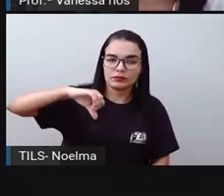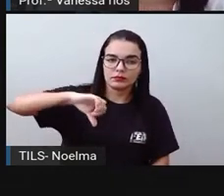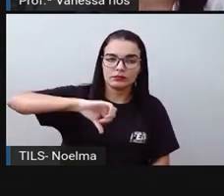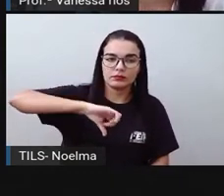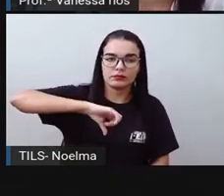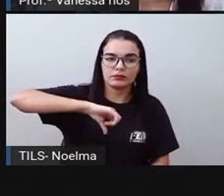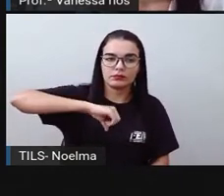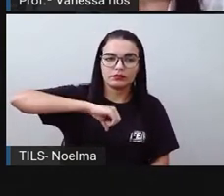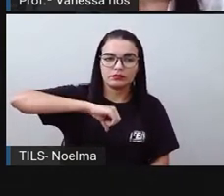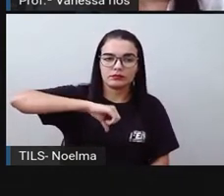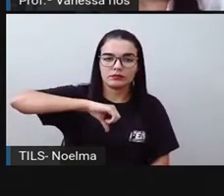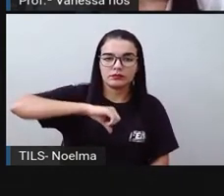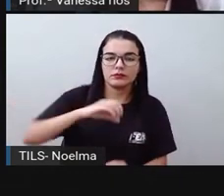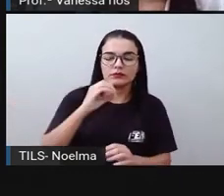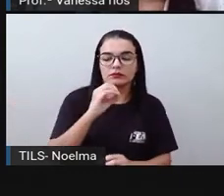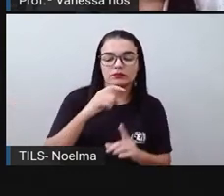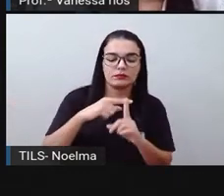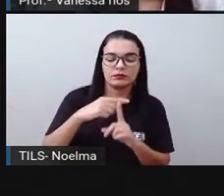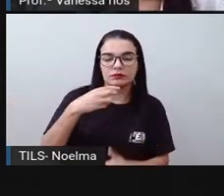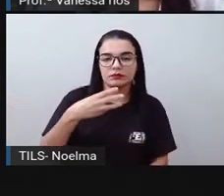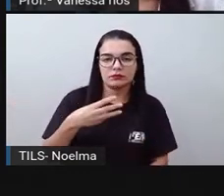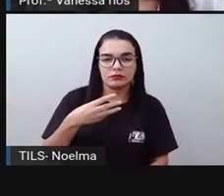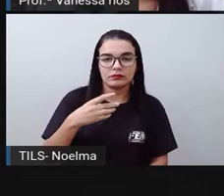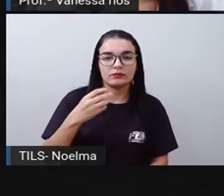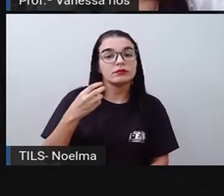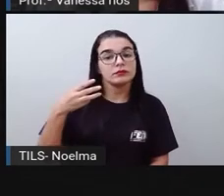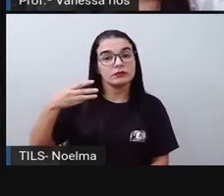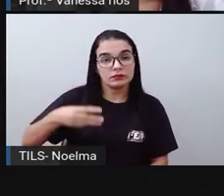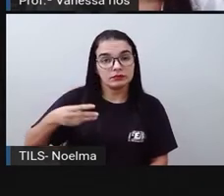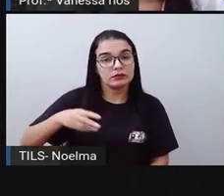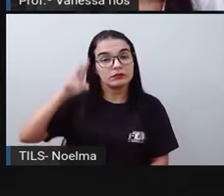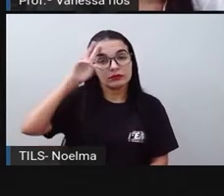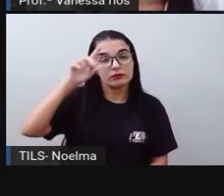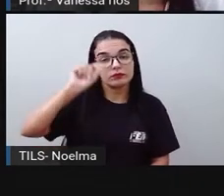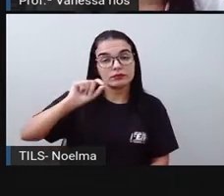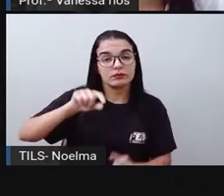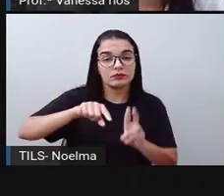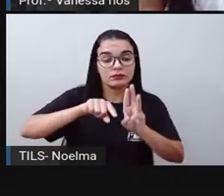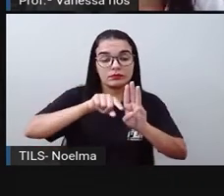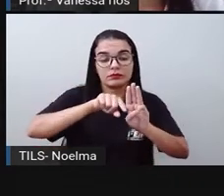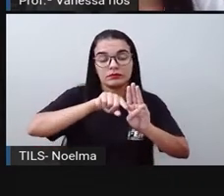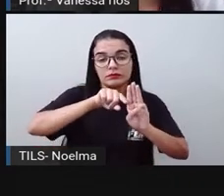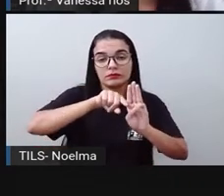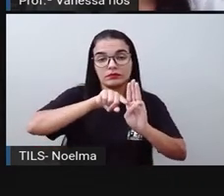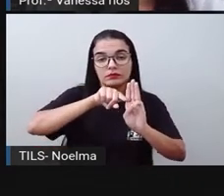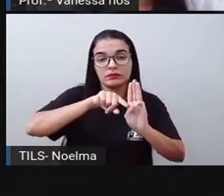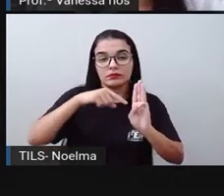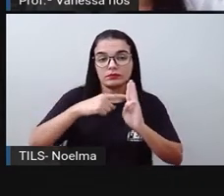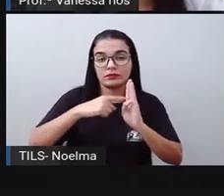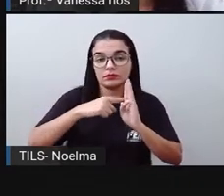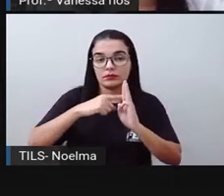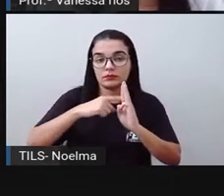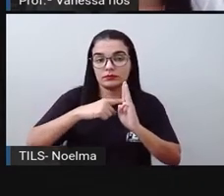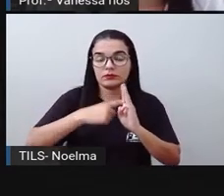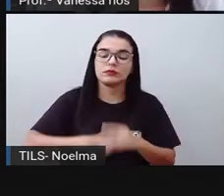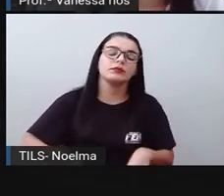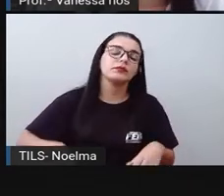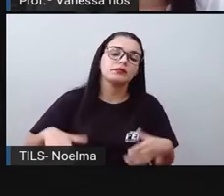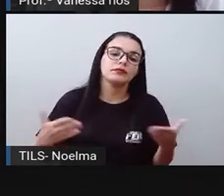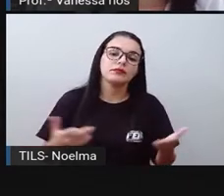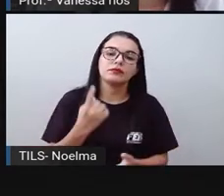90. 0 mais 3, que dá 3, lembrando aqui que é 300, porque são 3 centenas.